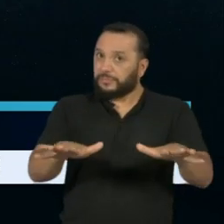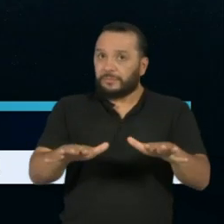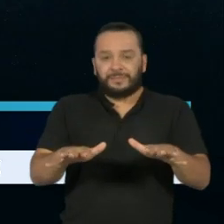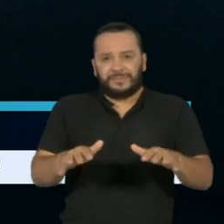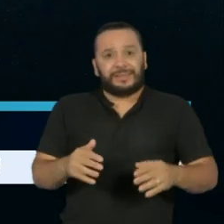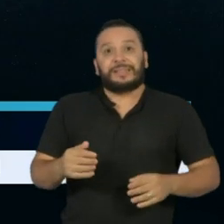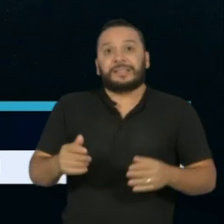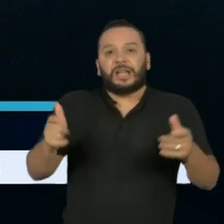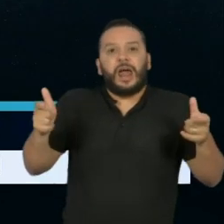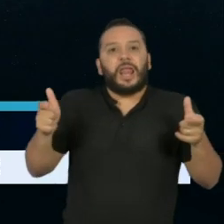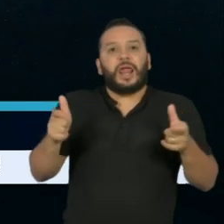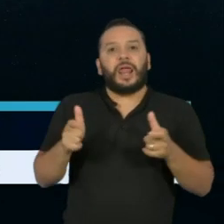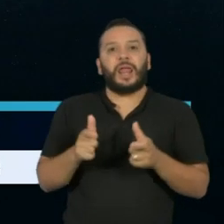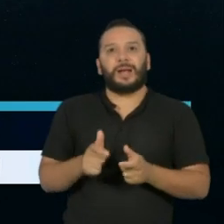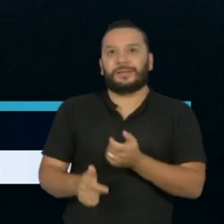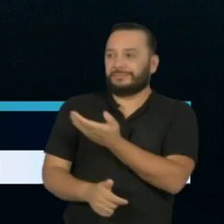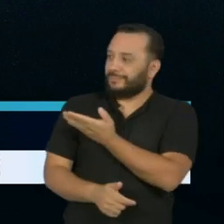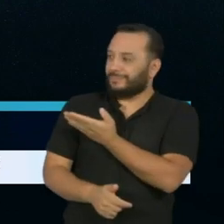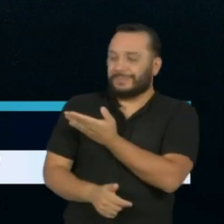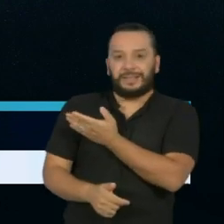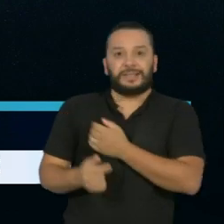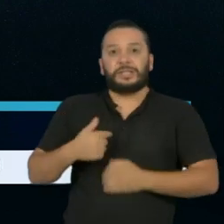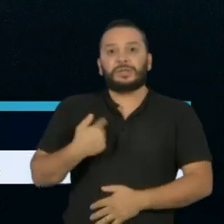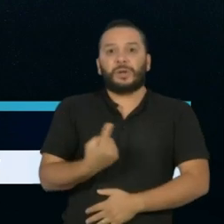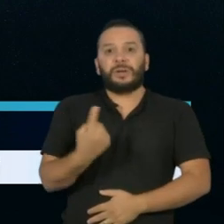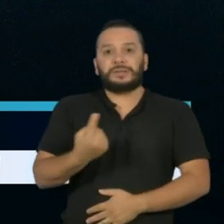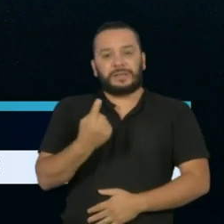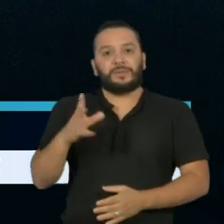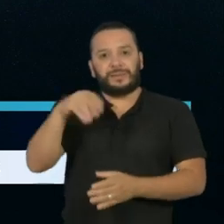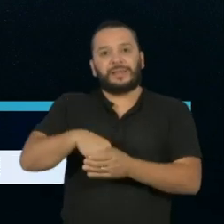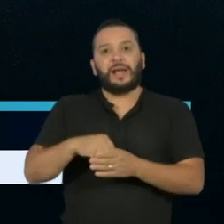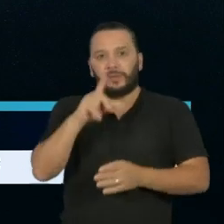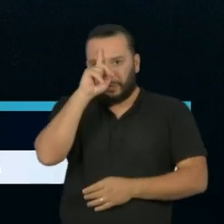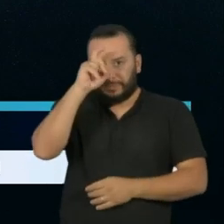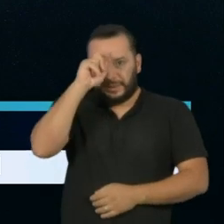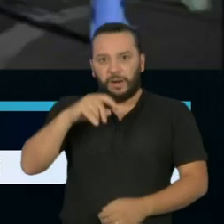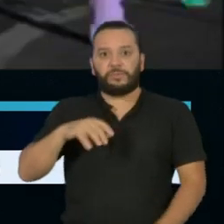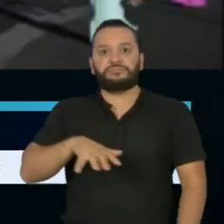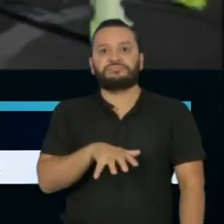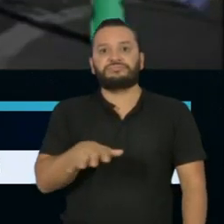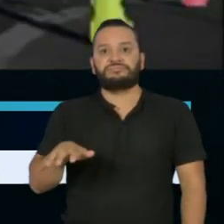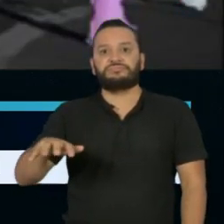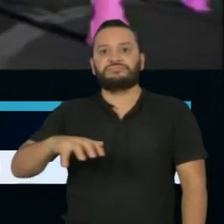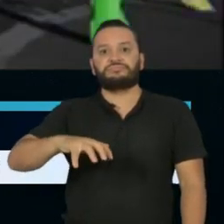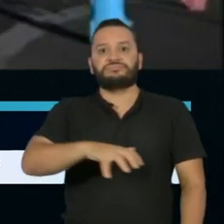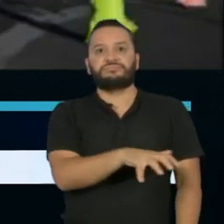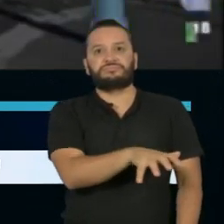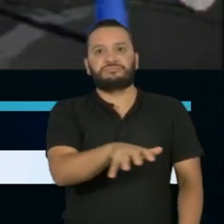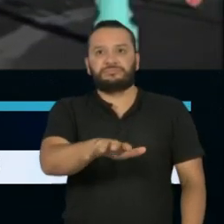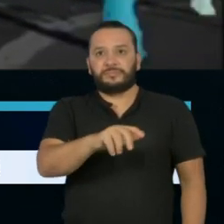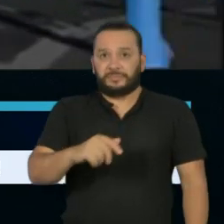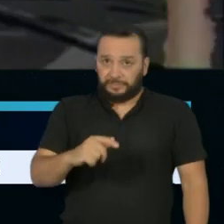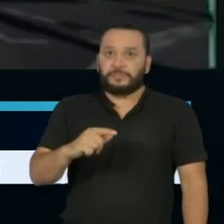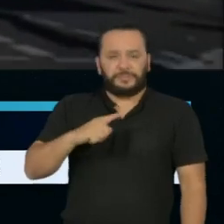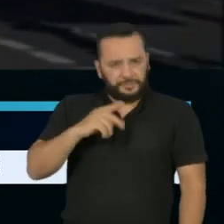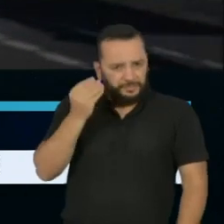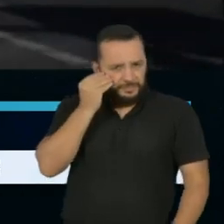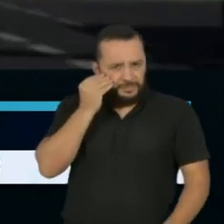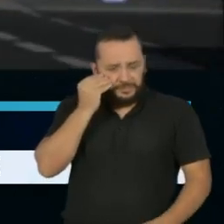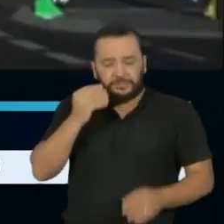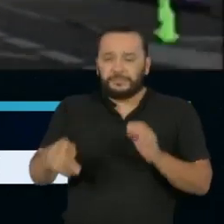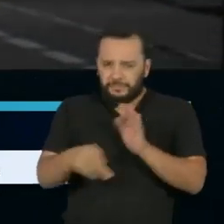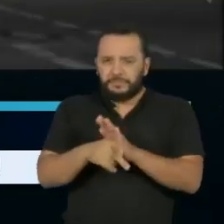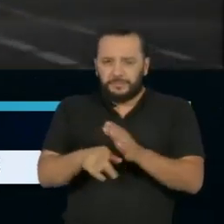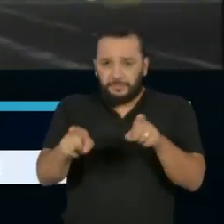tamanho do veículo para ele transitar sozinho dentro de hospitais. Os testes feitos em computador